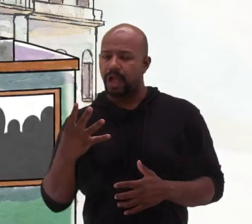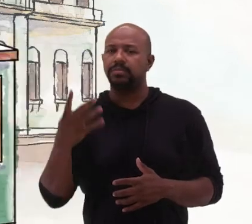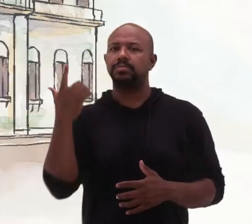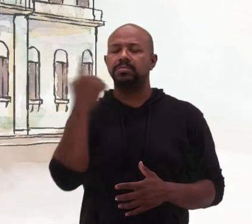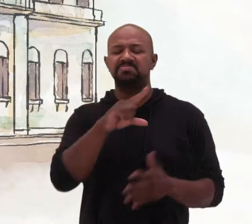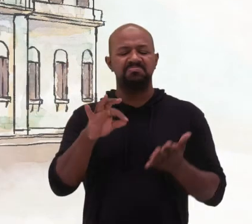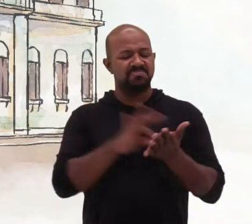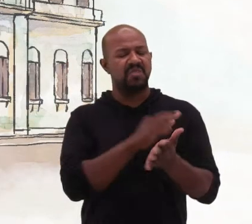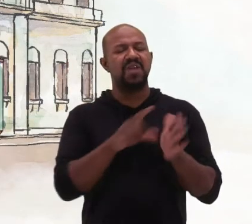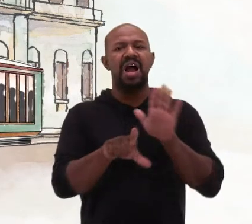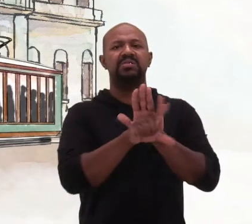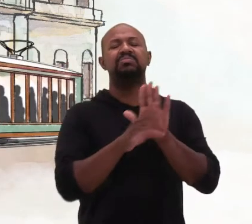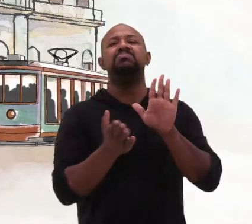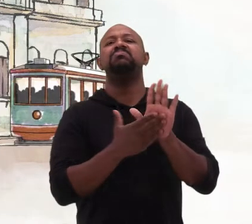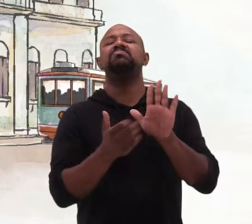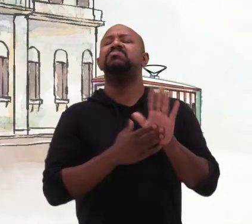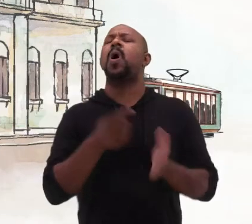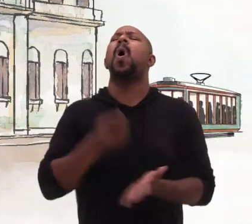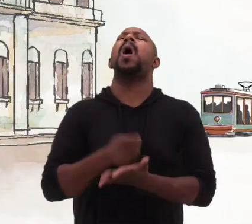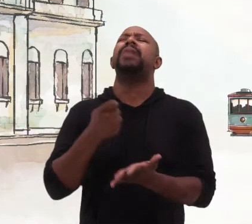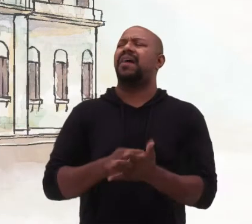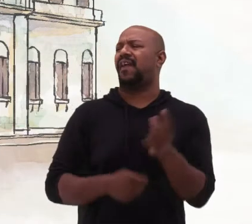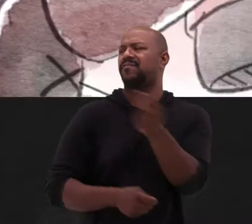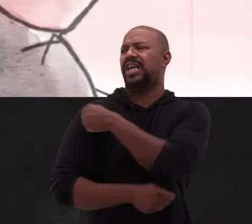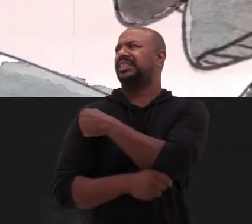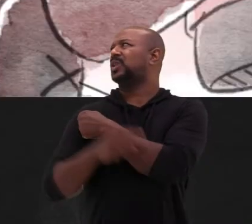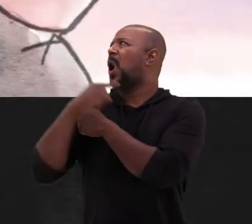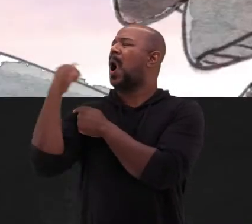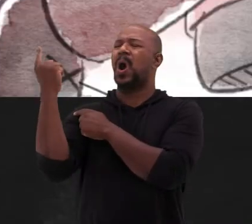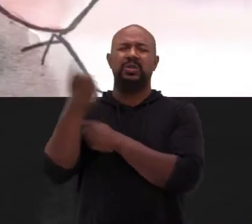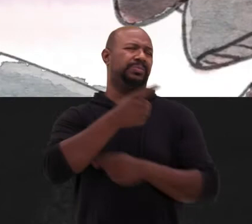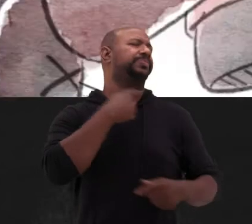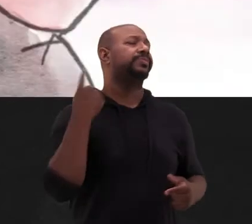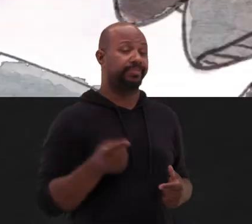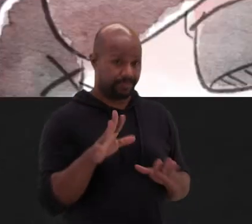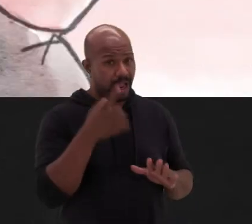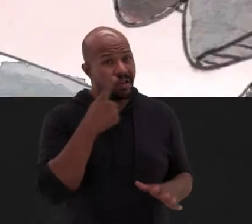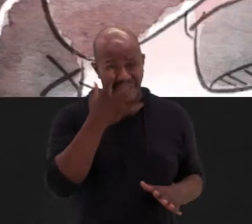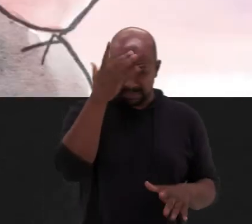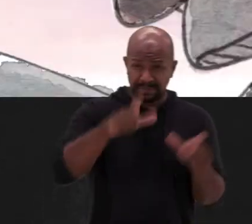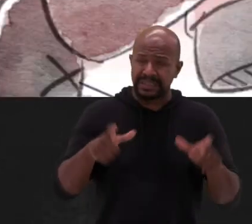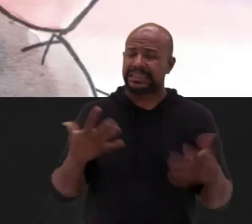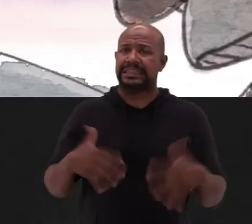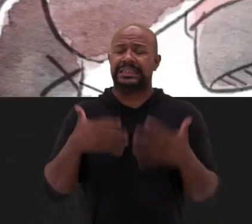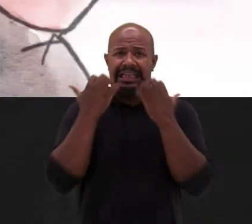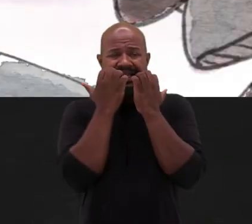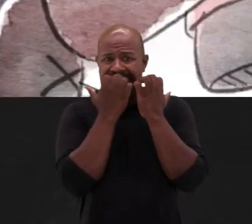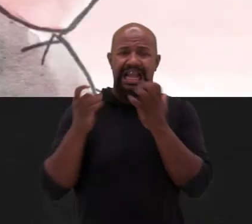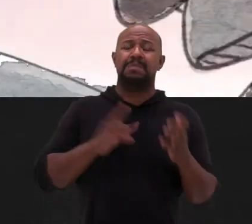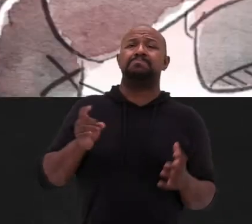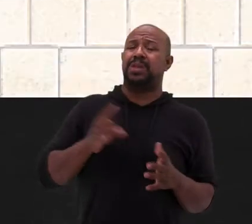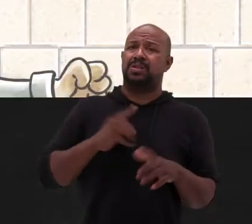aprovar uma legislação de vacinação obrigatória. Veja bem, as pessoas tinham muito medo de serem